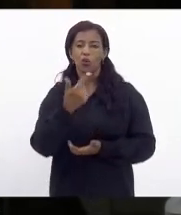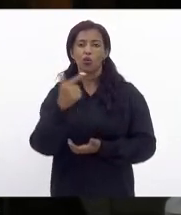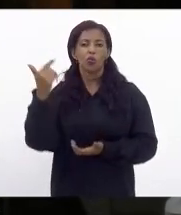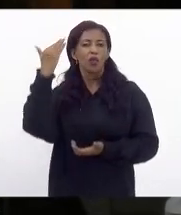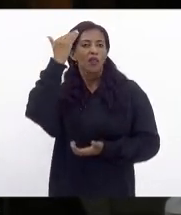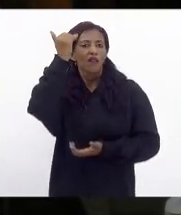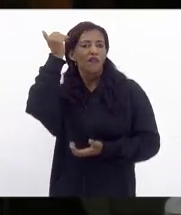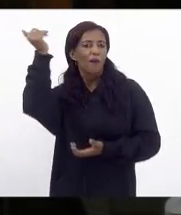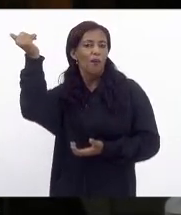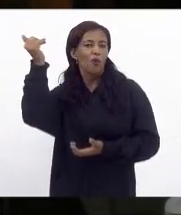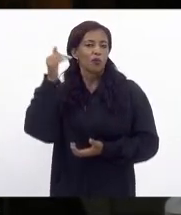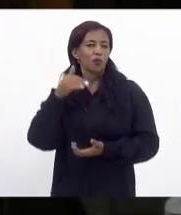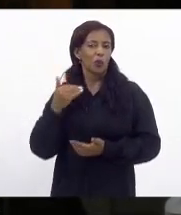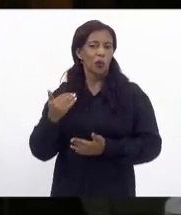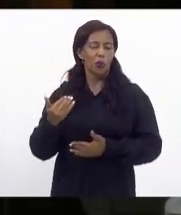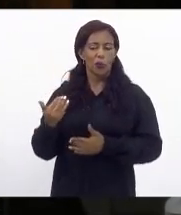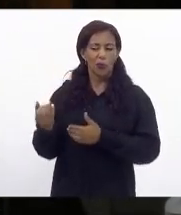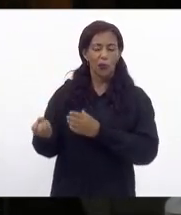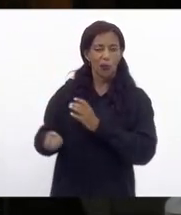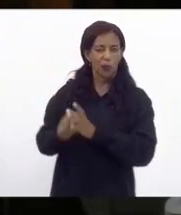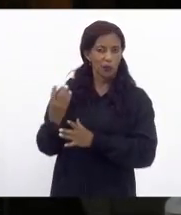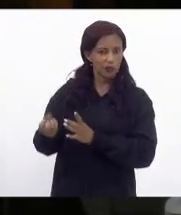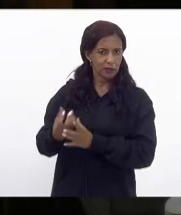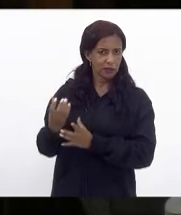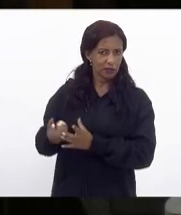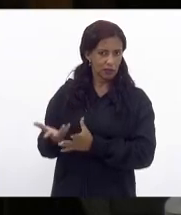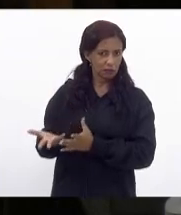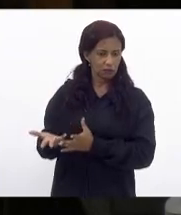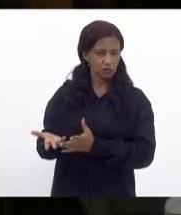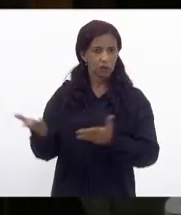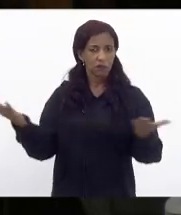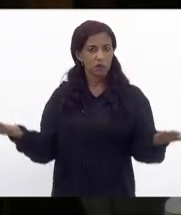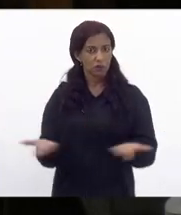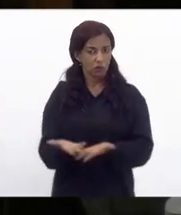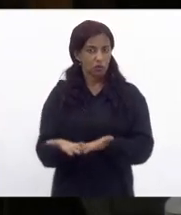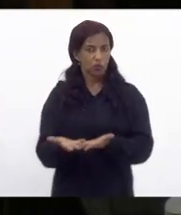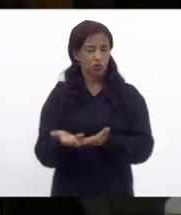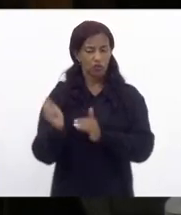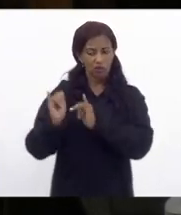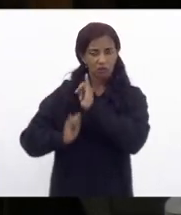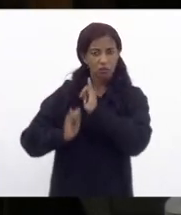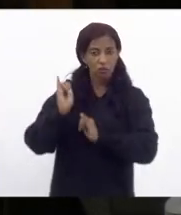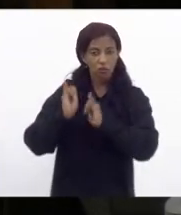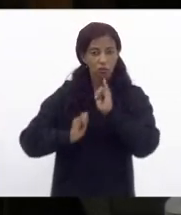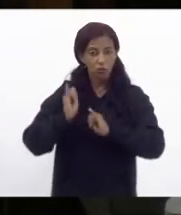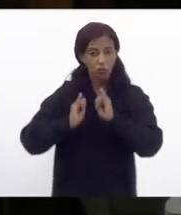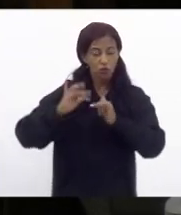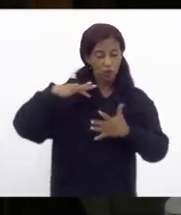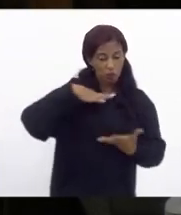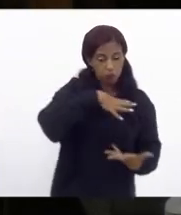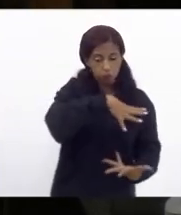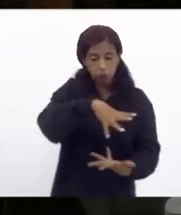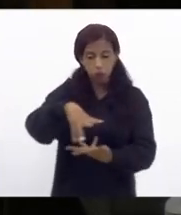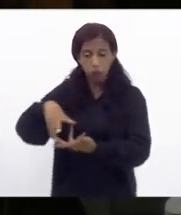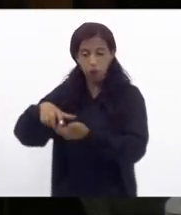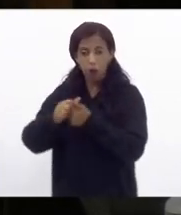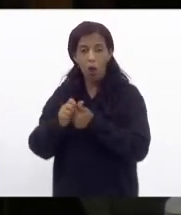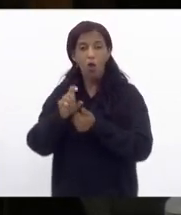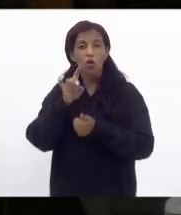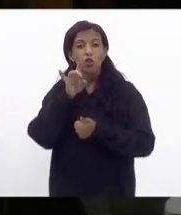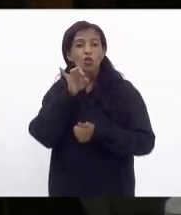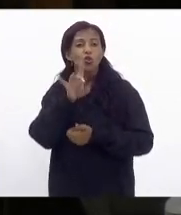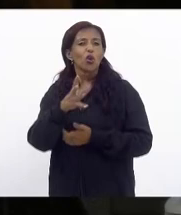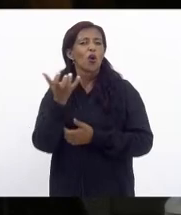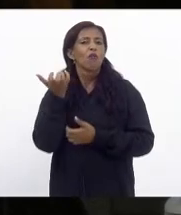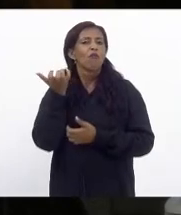processados e hoje as grandes indústrias mundiais só que é empurrar